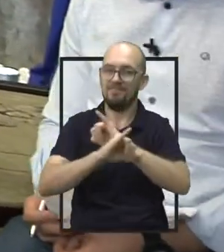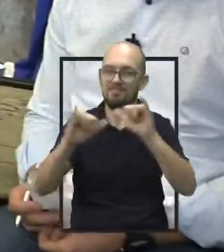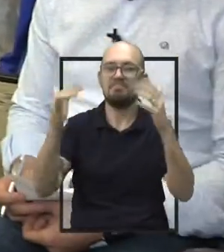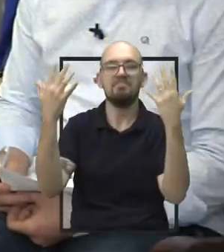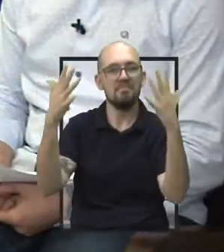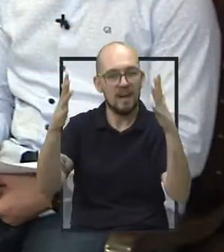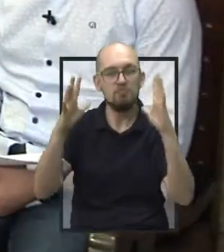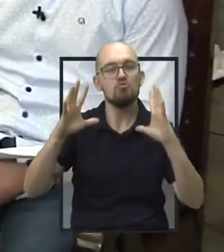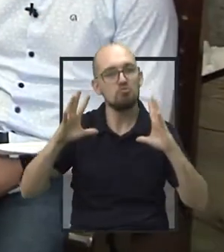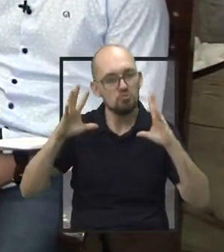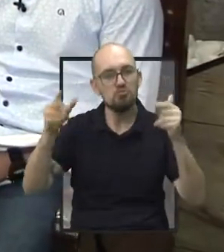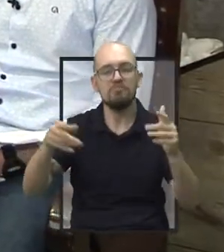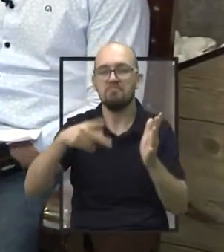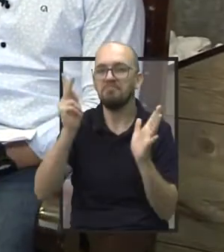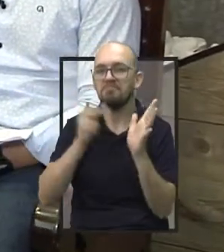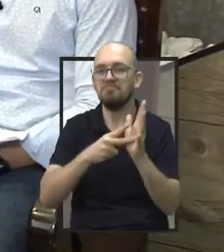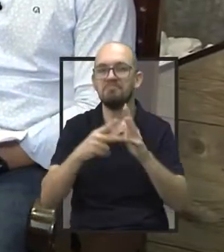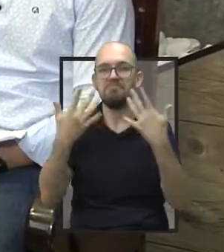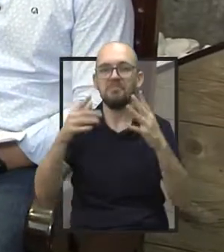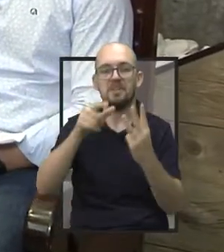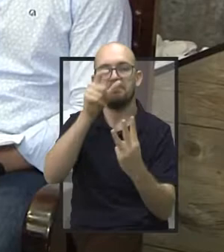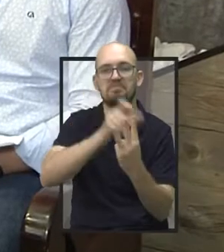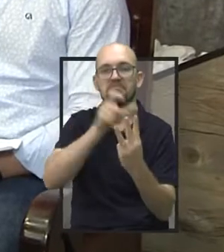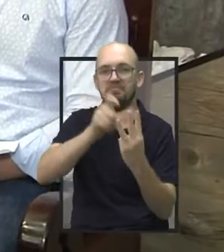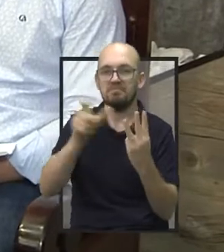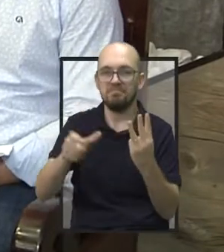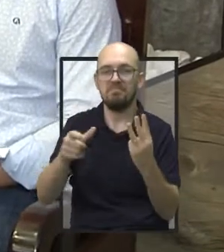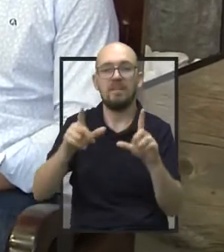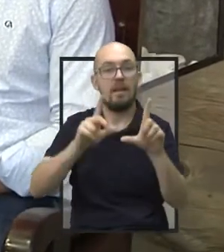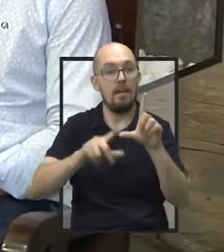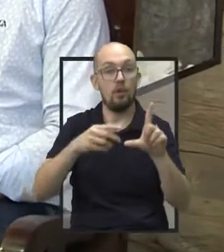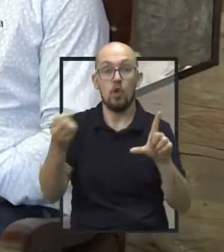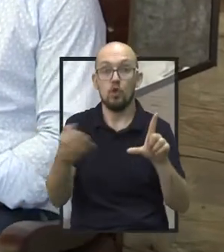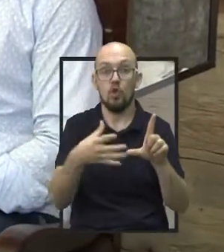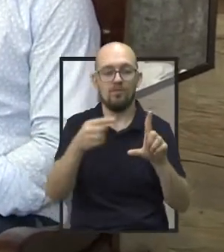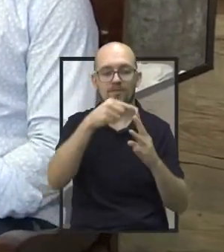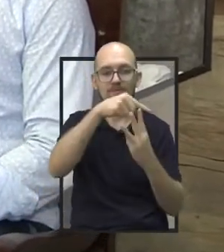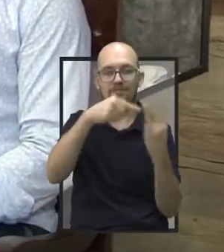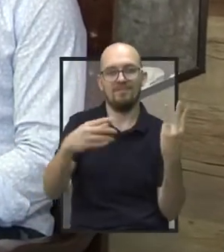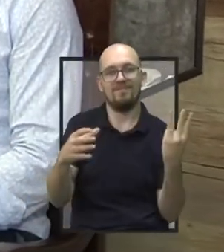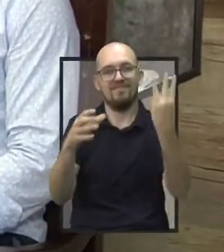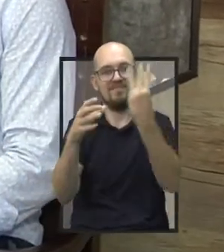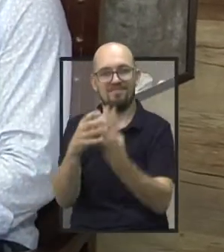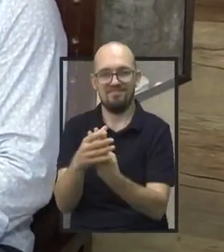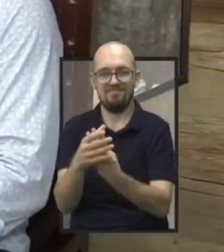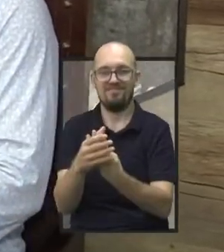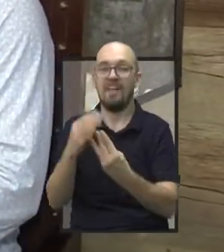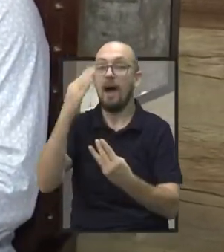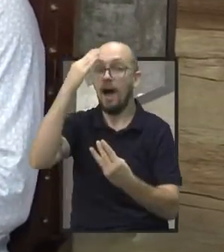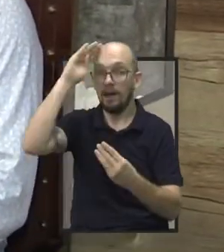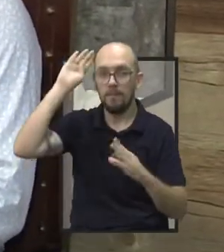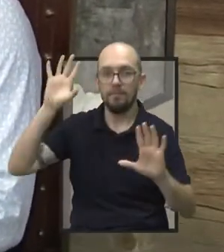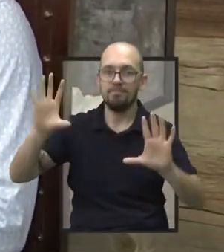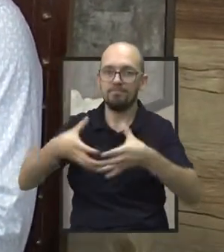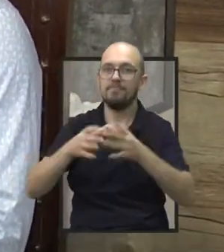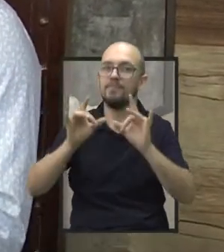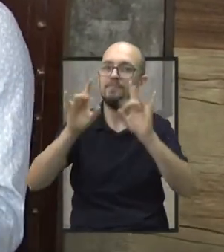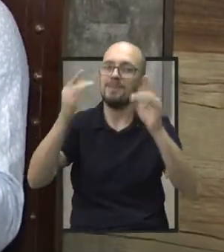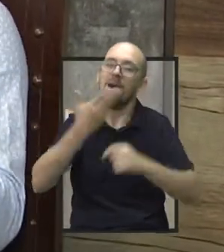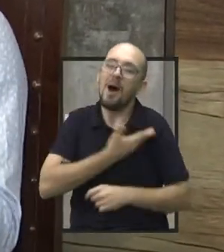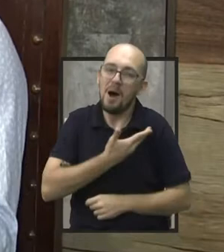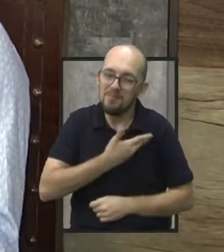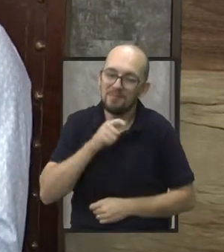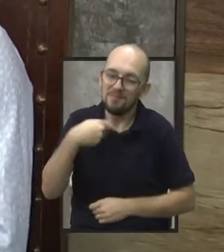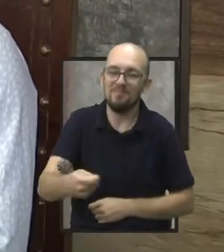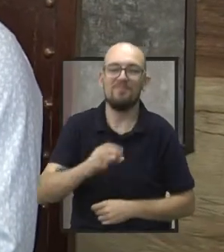parabéns a todos os homenageados pela Academia Jaoense de Letras, os mais novos membros dessa ilustre academia, em especial o